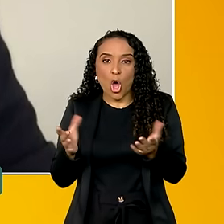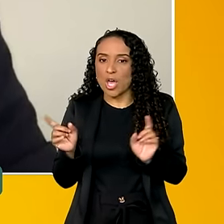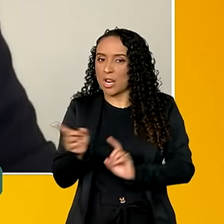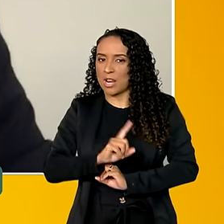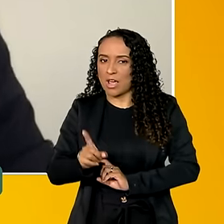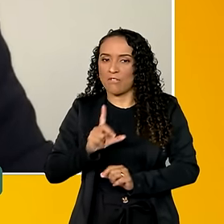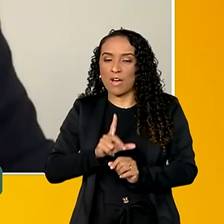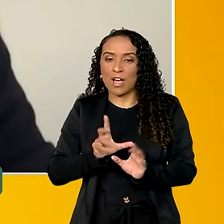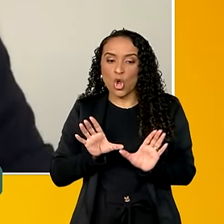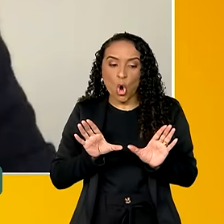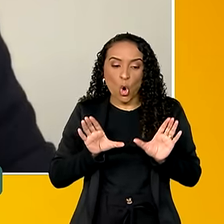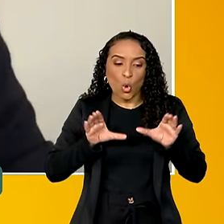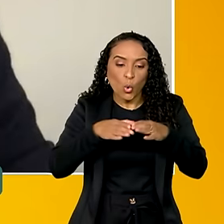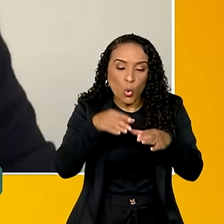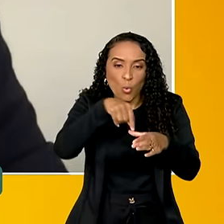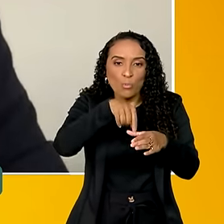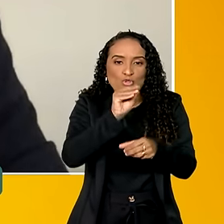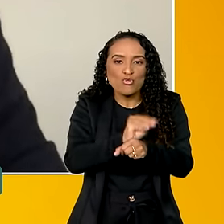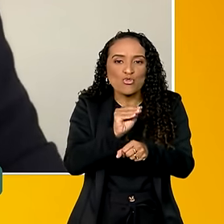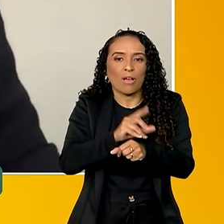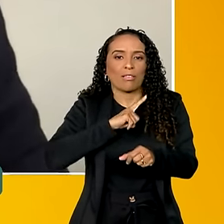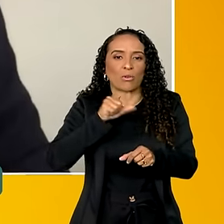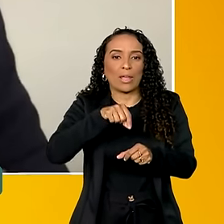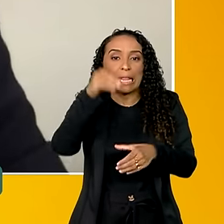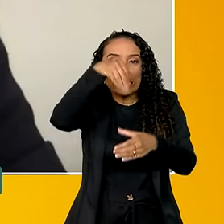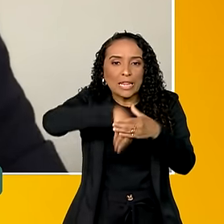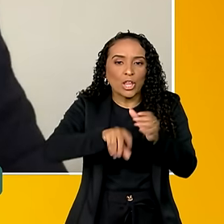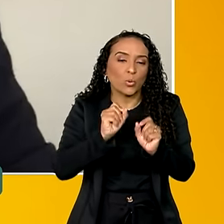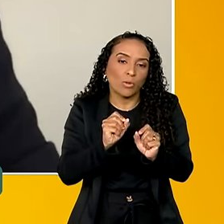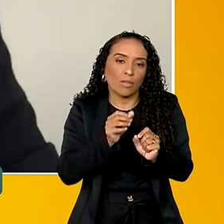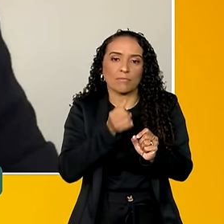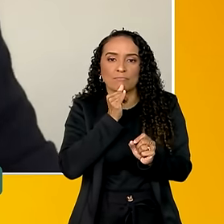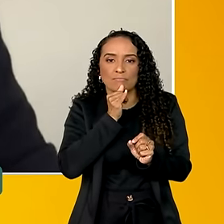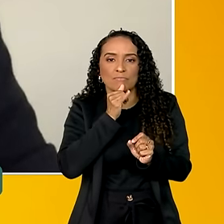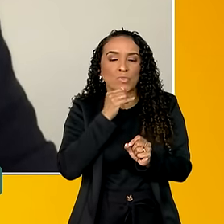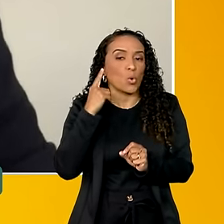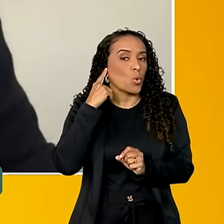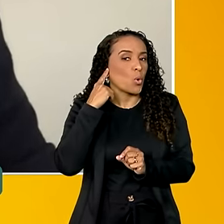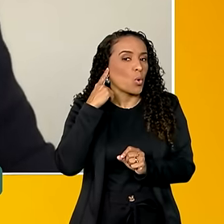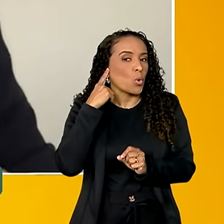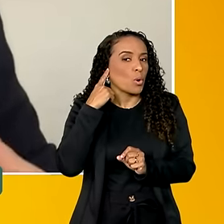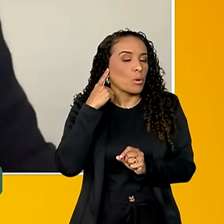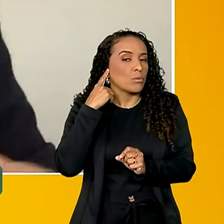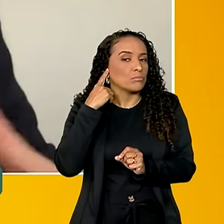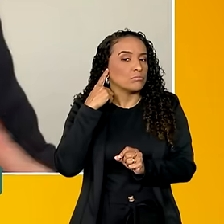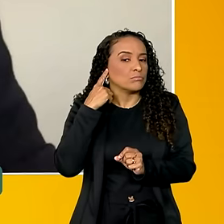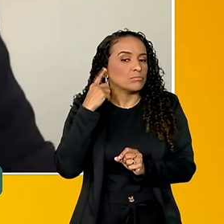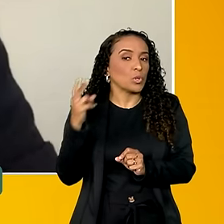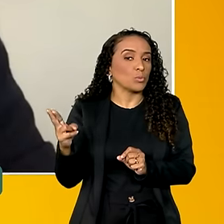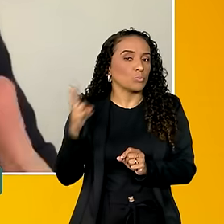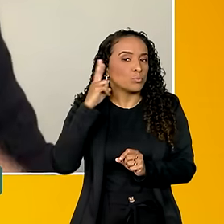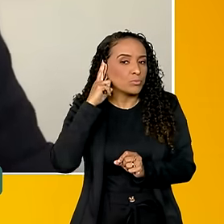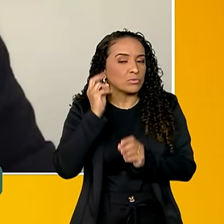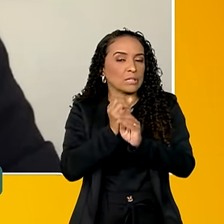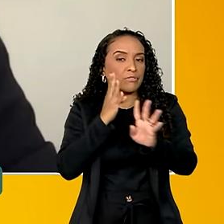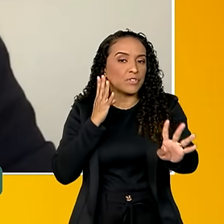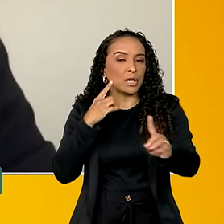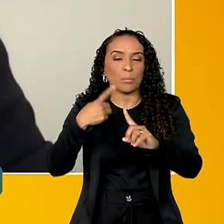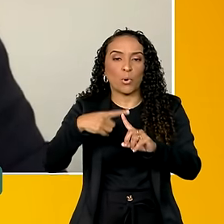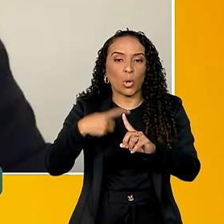tratar pacotes de cuidado, em que para, por exemplo, a perda auditiva. Pessoas que estão na fila